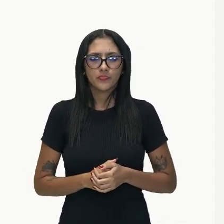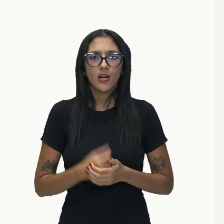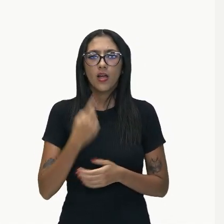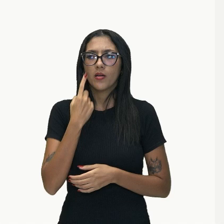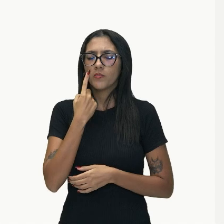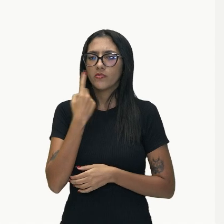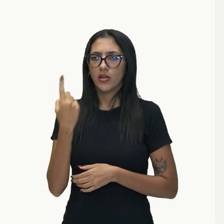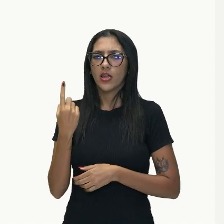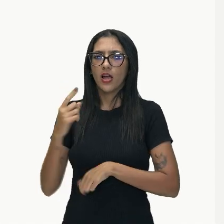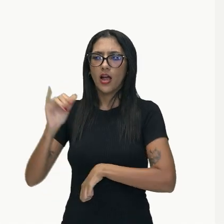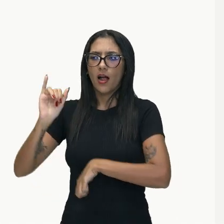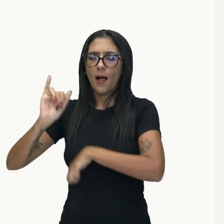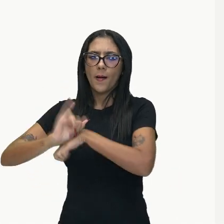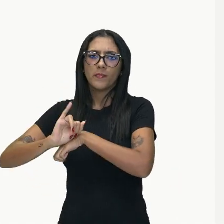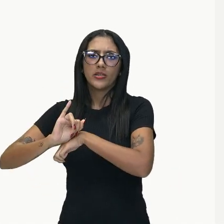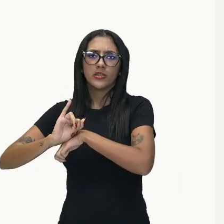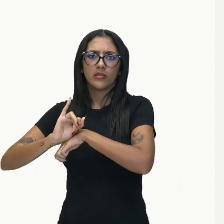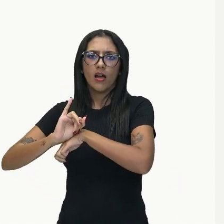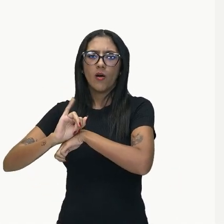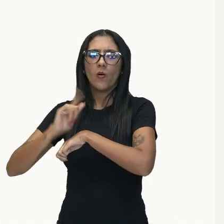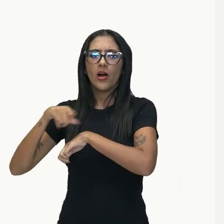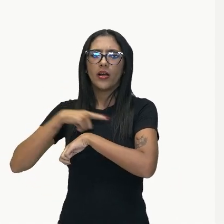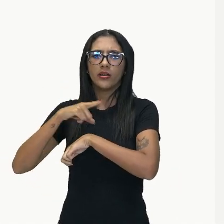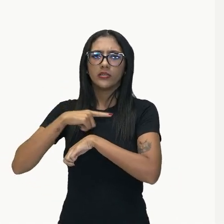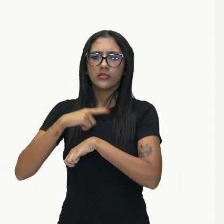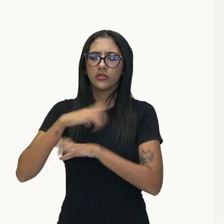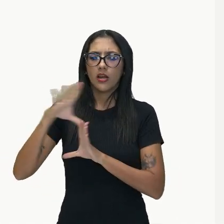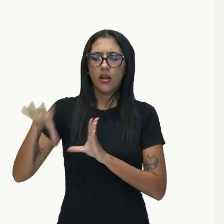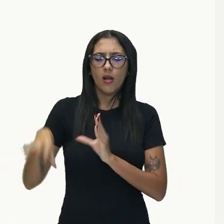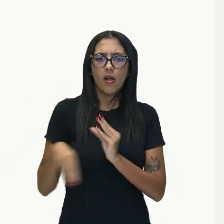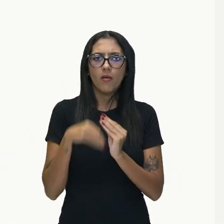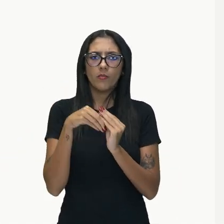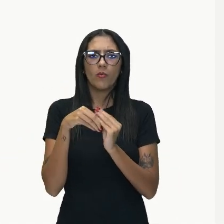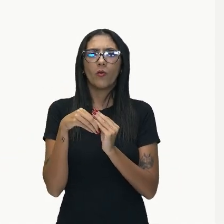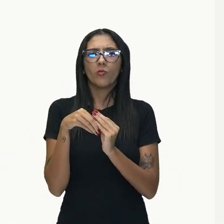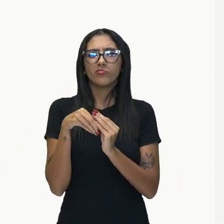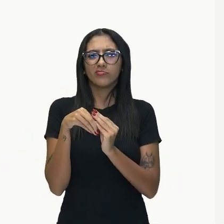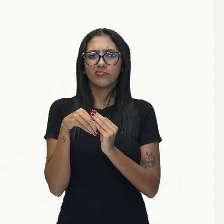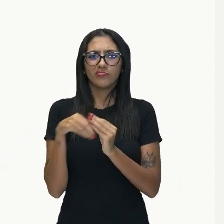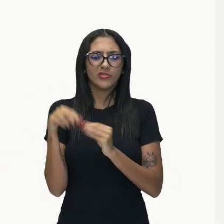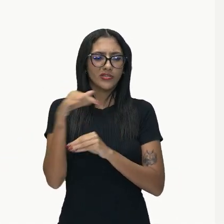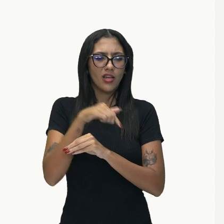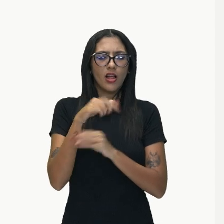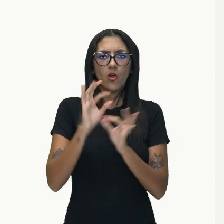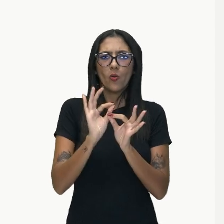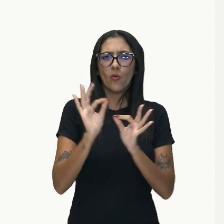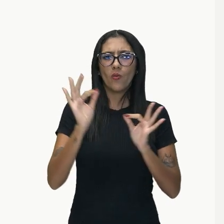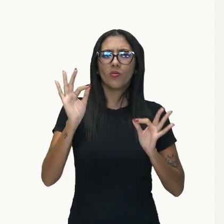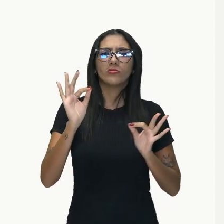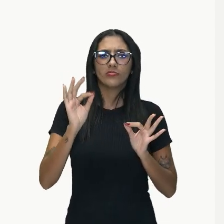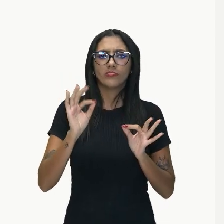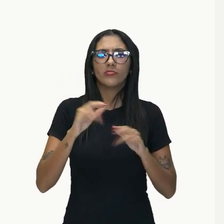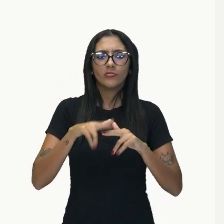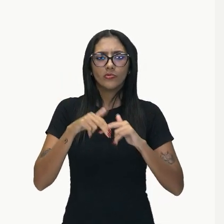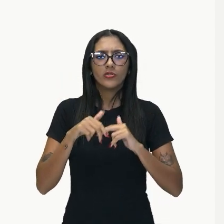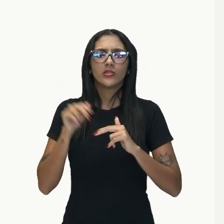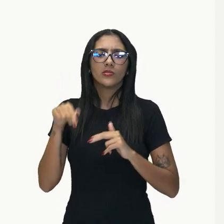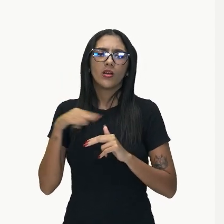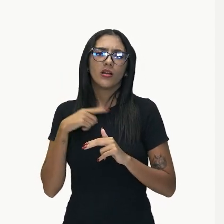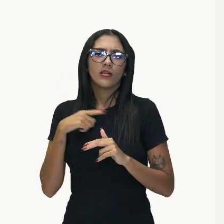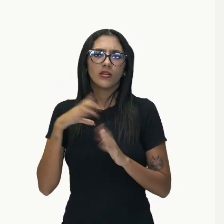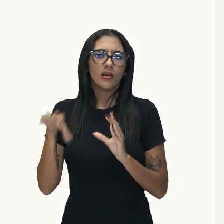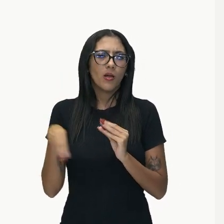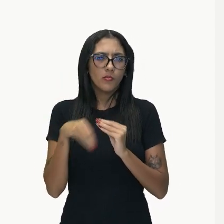está completando aqui a informação desta palavra. Então, temos aqui um complemento nominal,